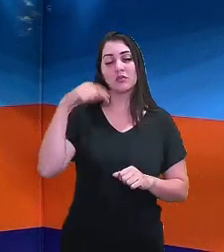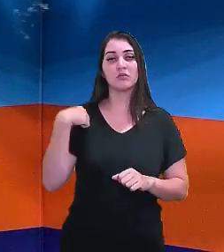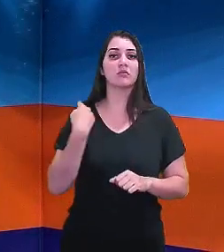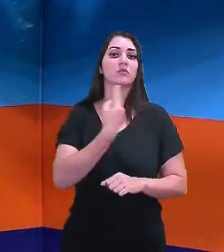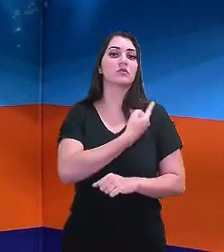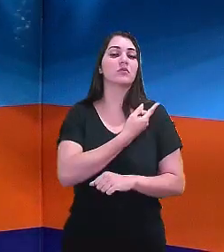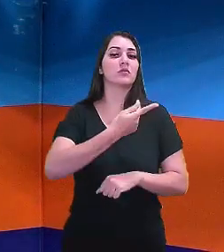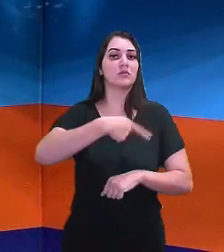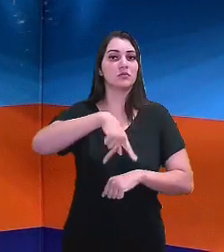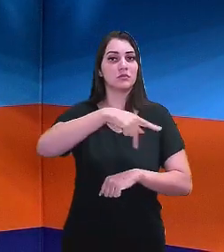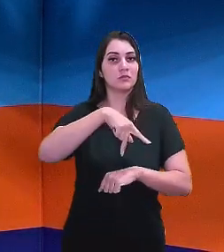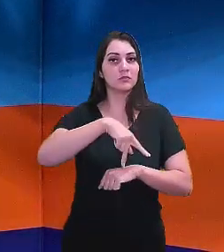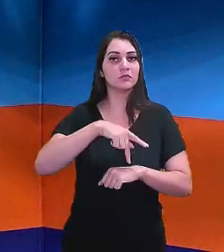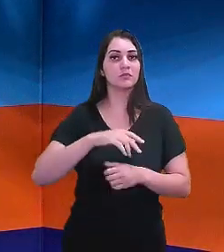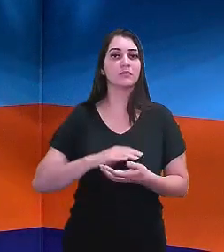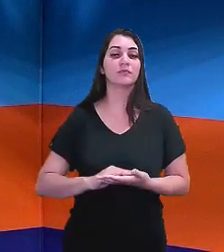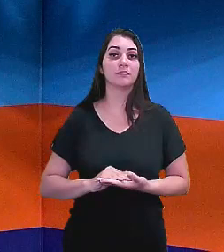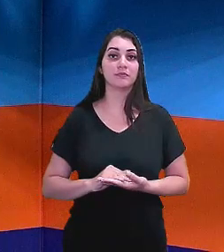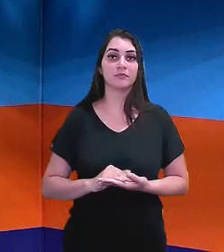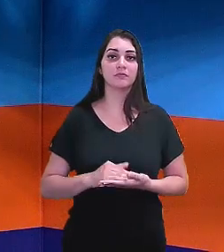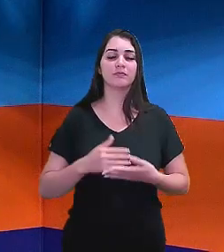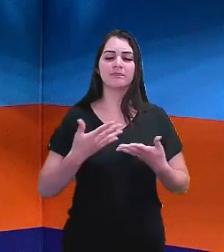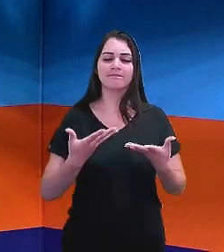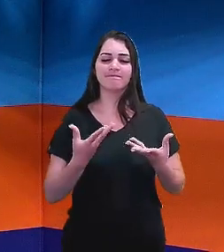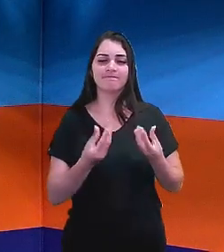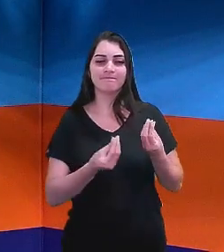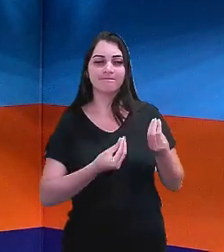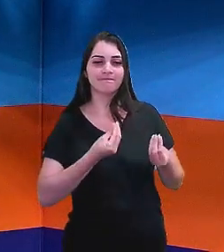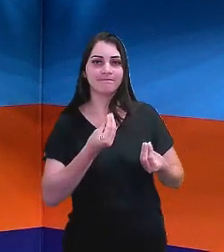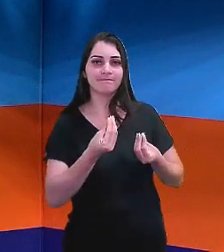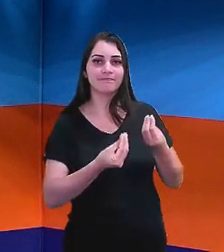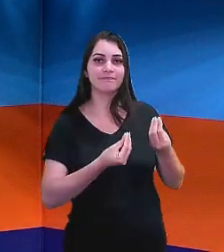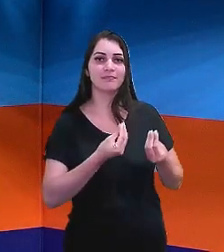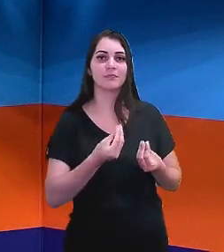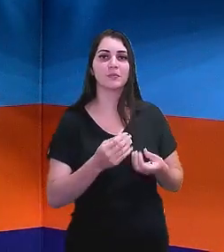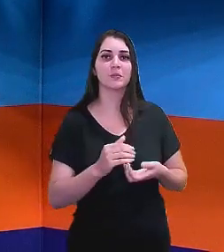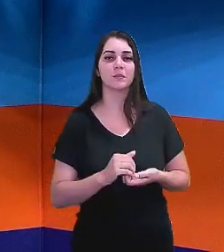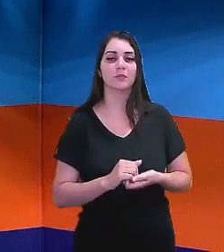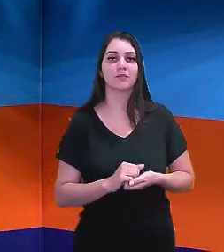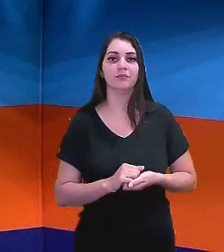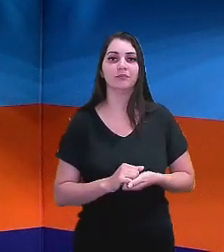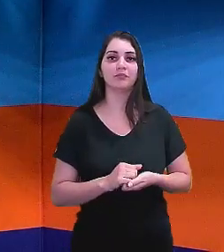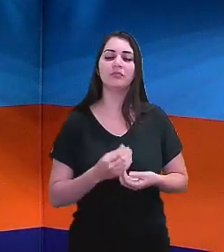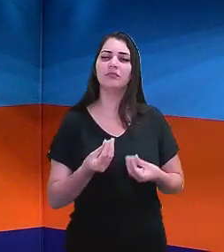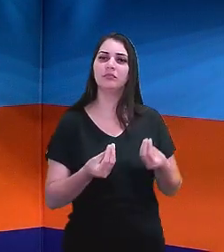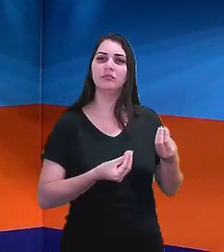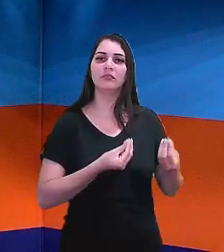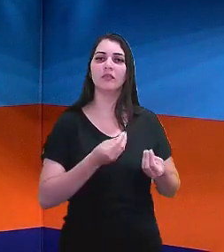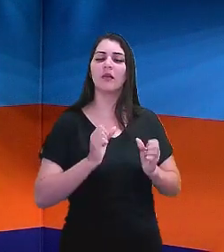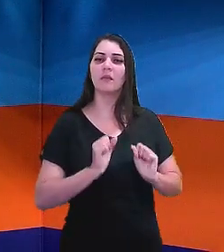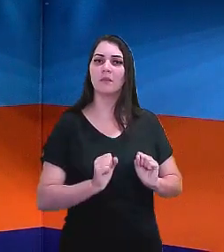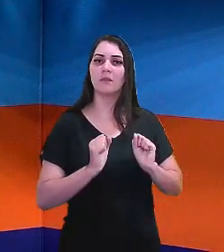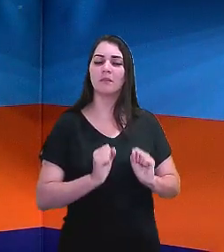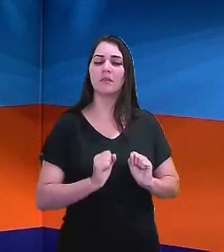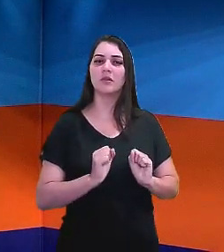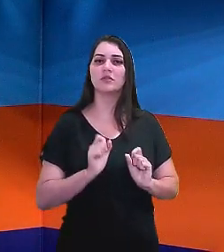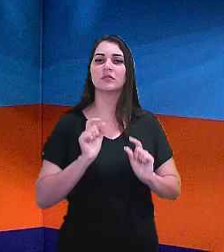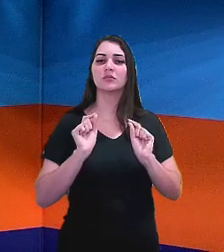país de forma tão de forma que possa nos